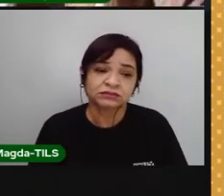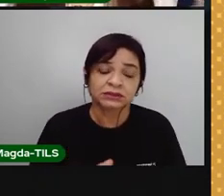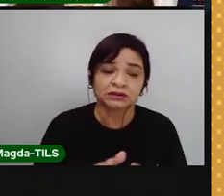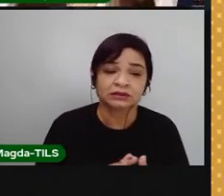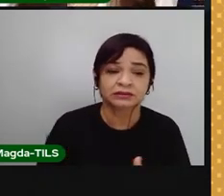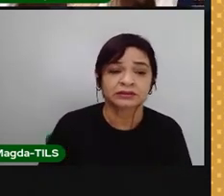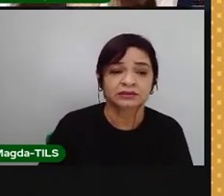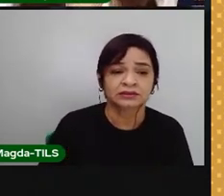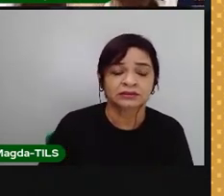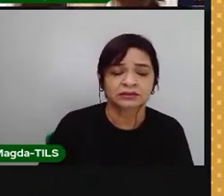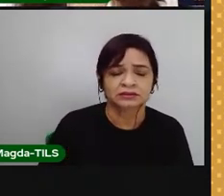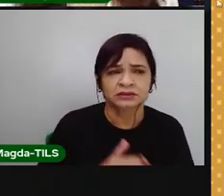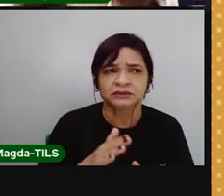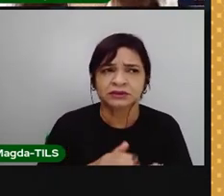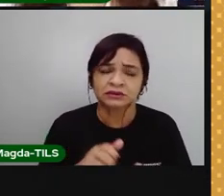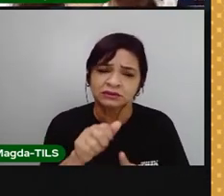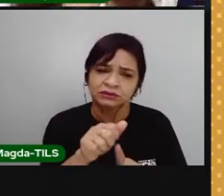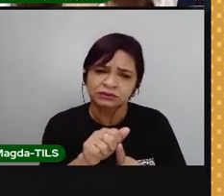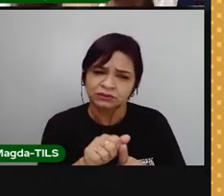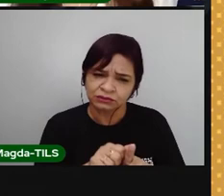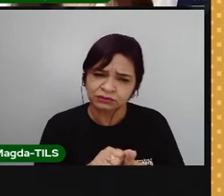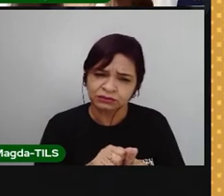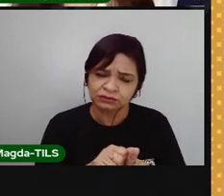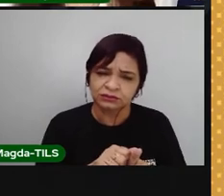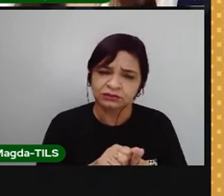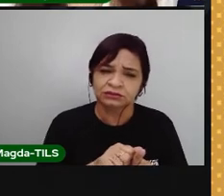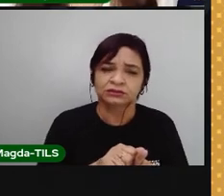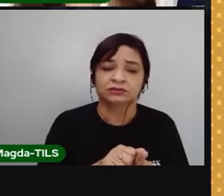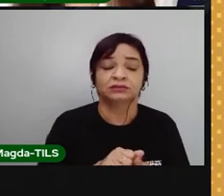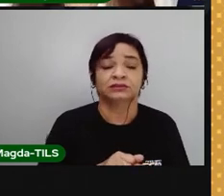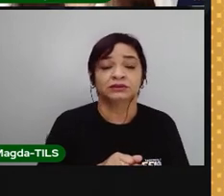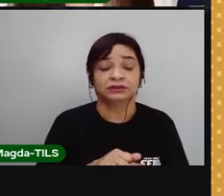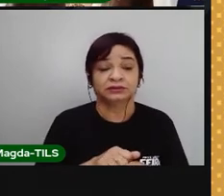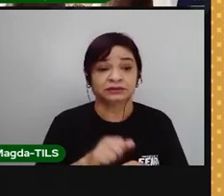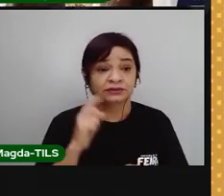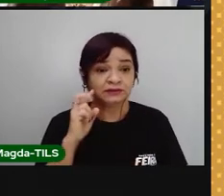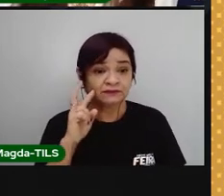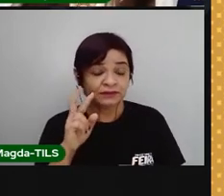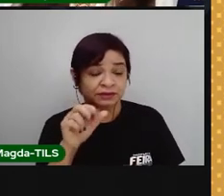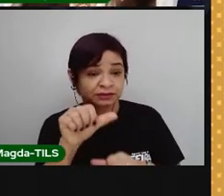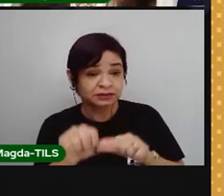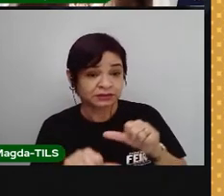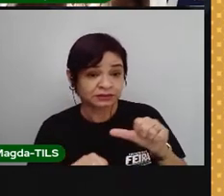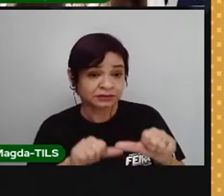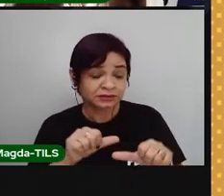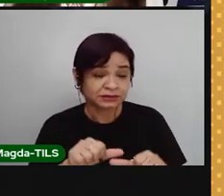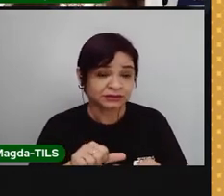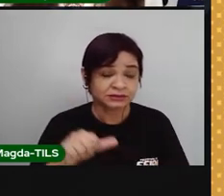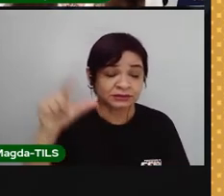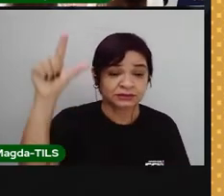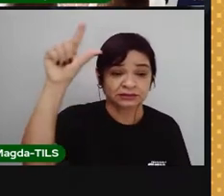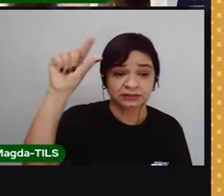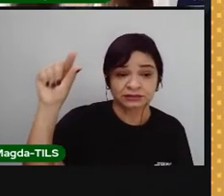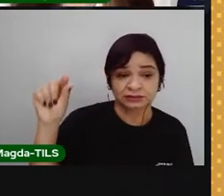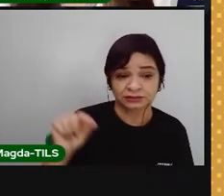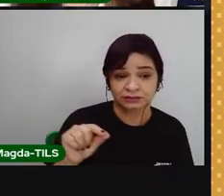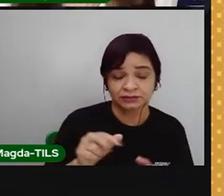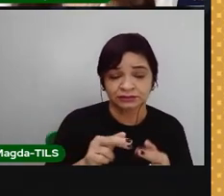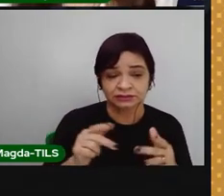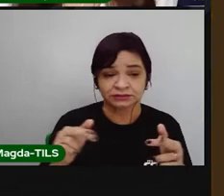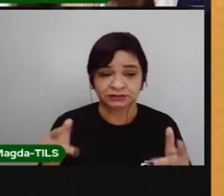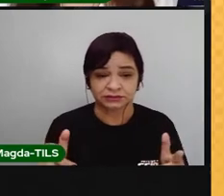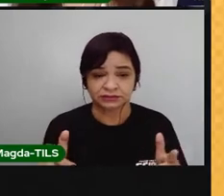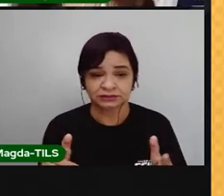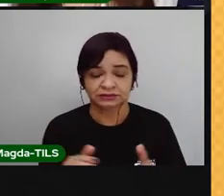duração de um mês. Então, ali durante o mês, a gente vai ter as mudanças de fase da lua, graças ao movimento de revolução.